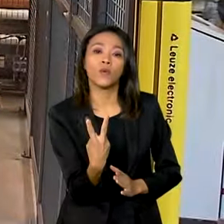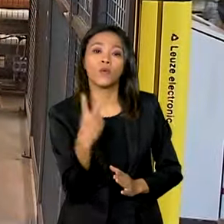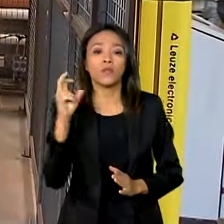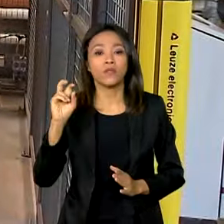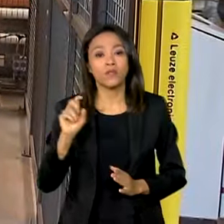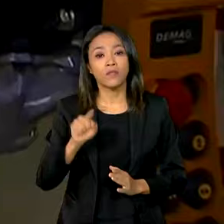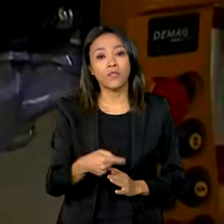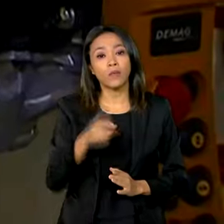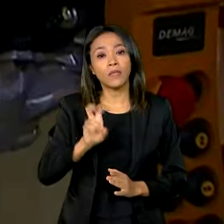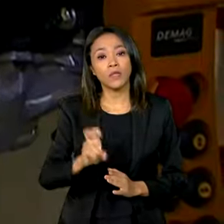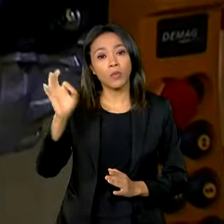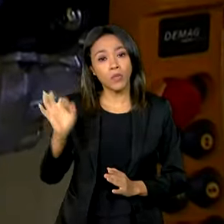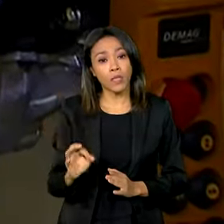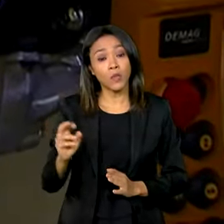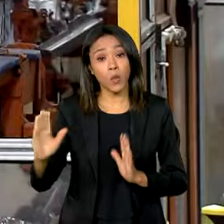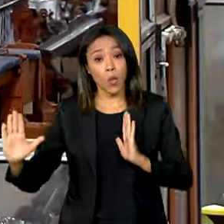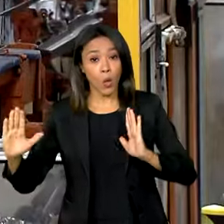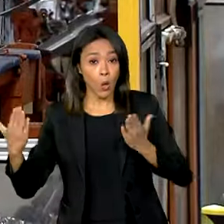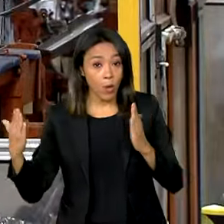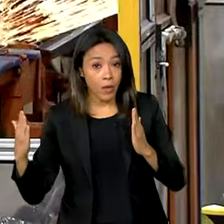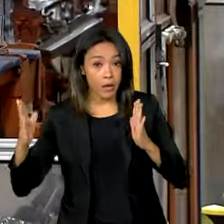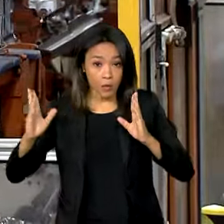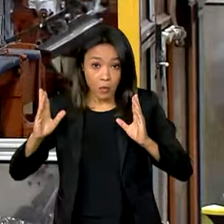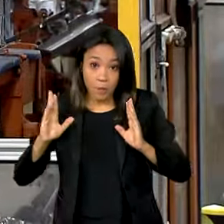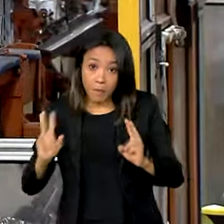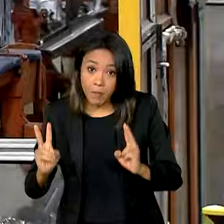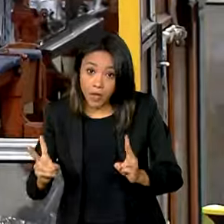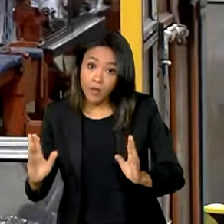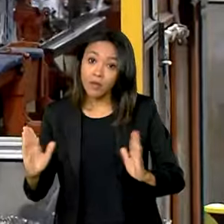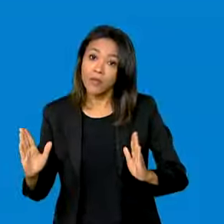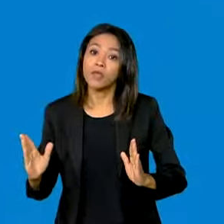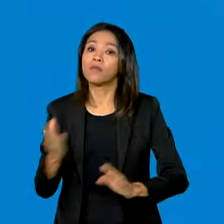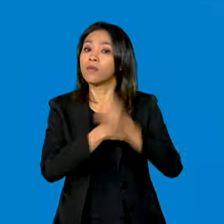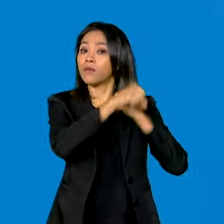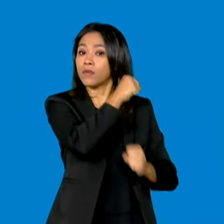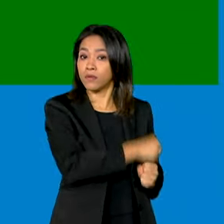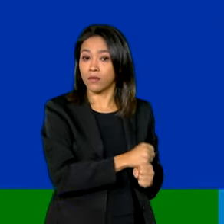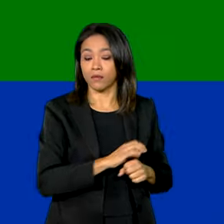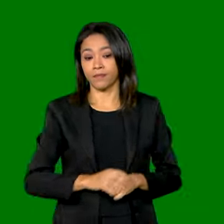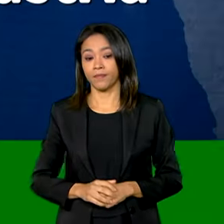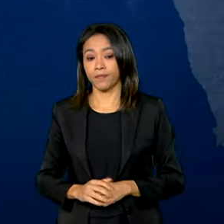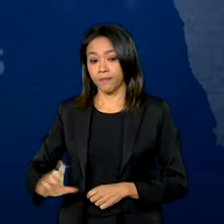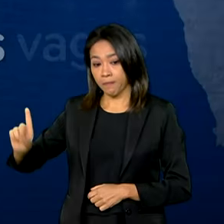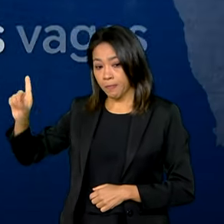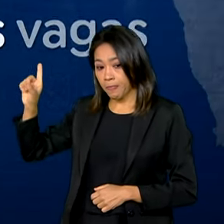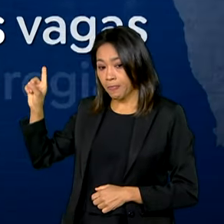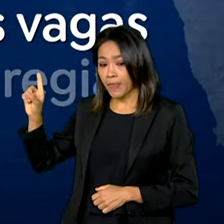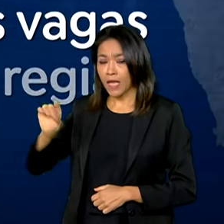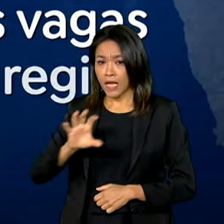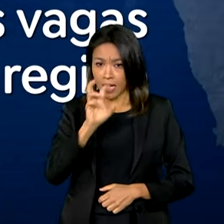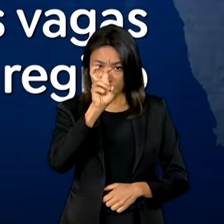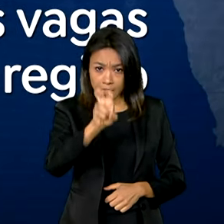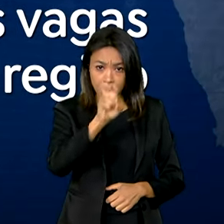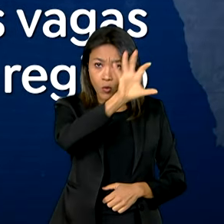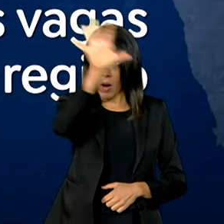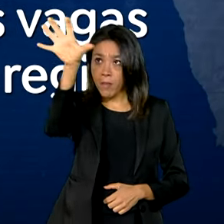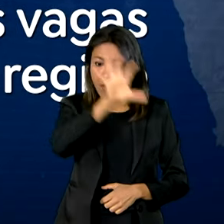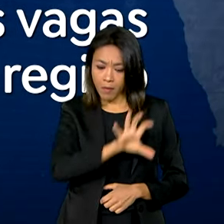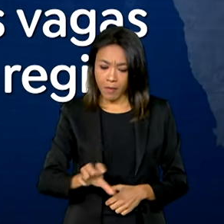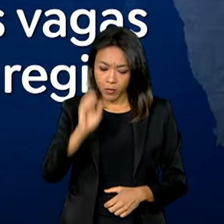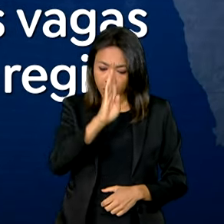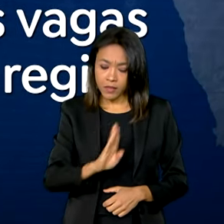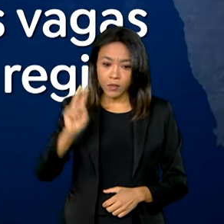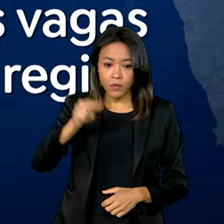em relação ao mesmo período de 2023. Na comparação entre as cinco regiões do país, o